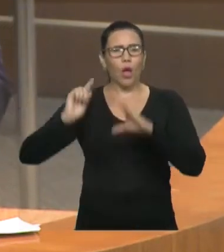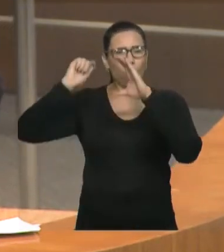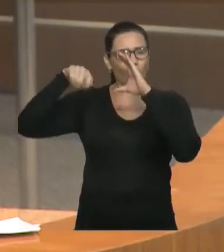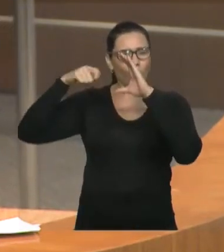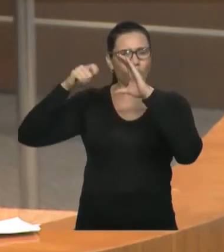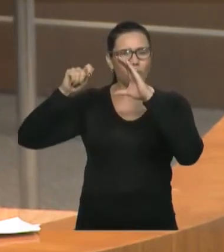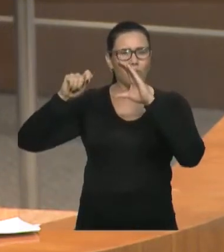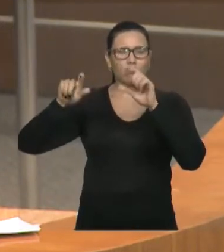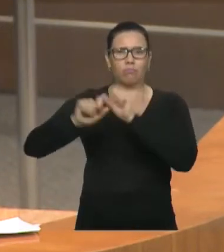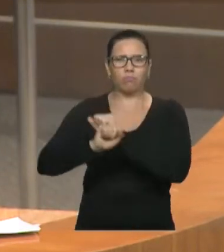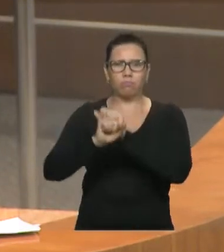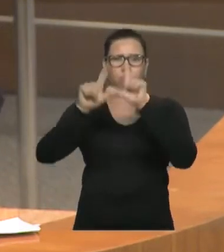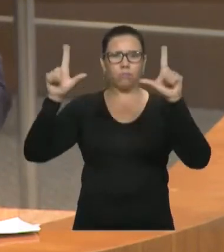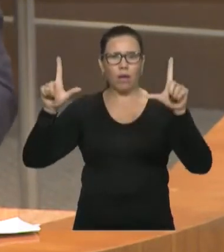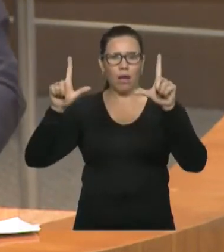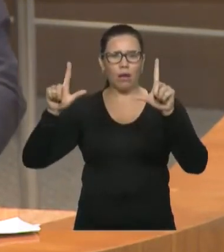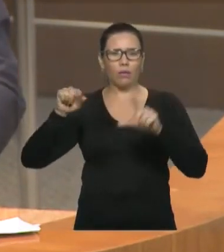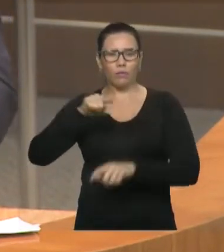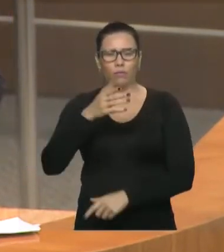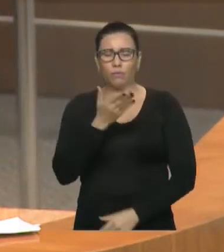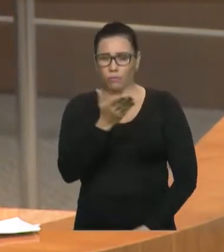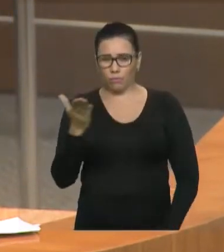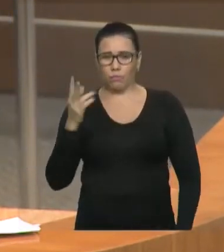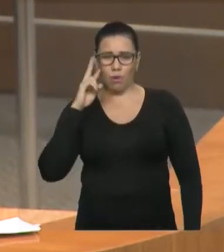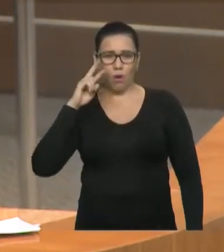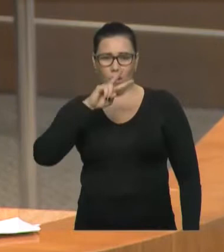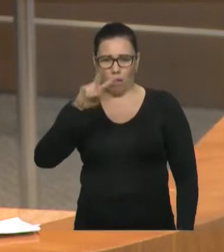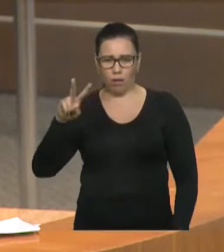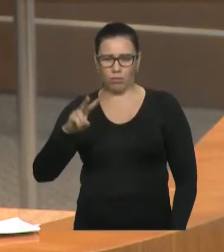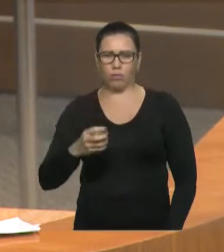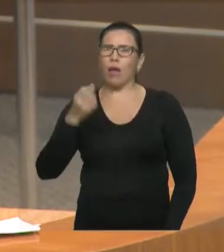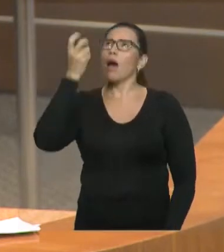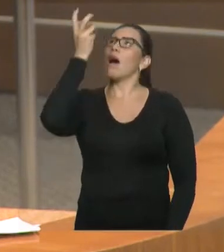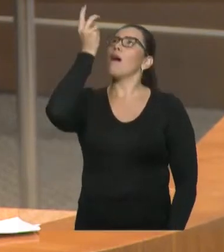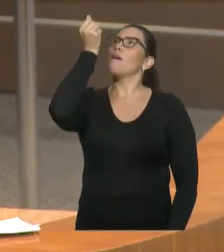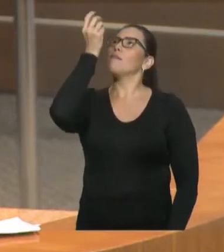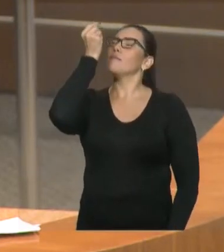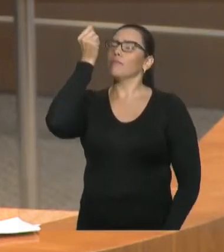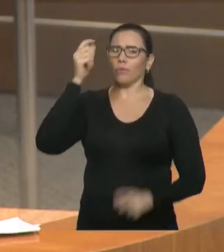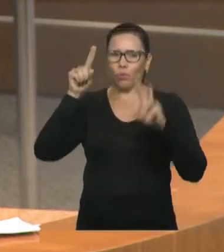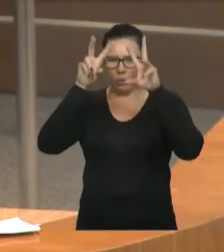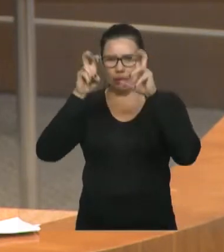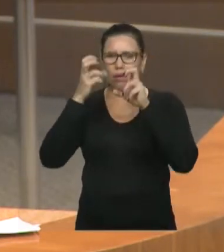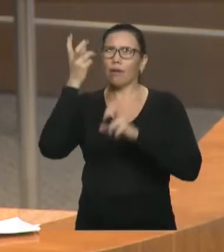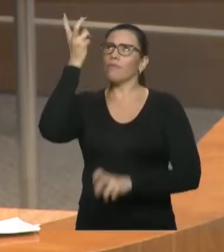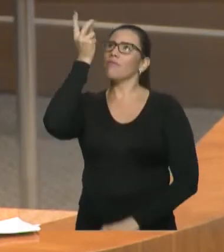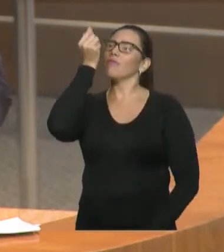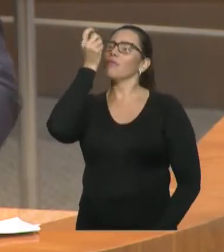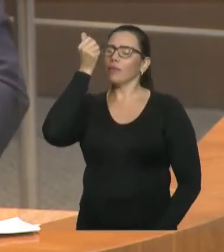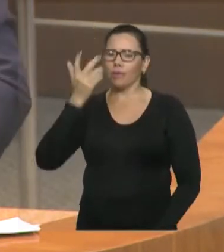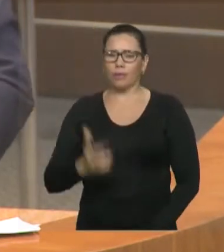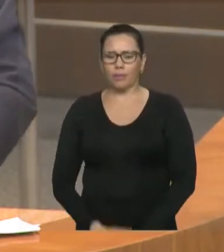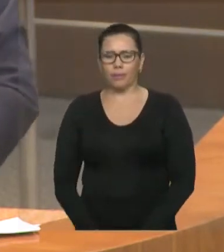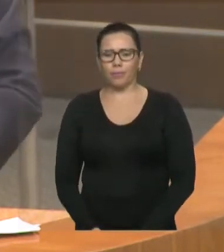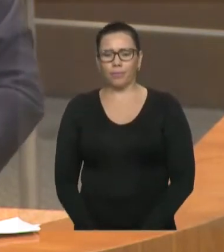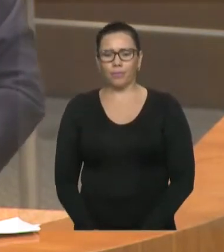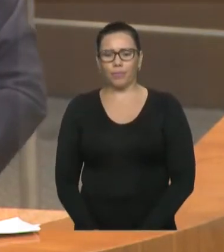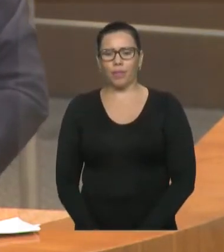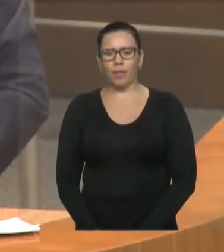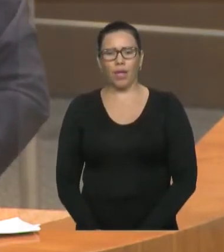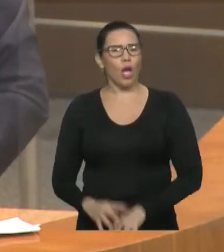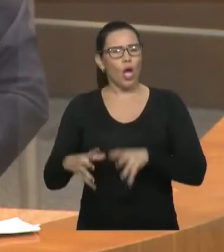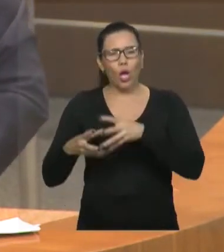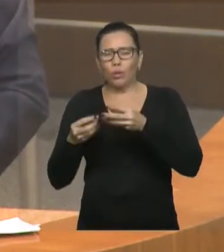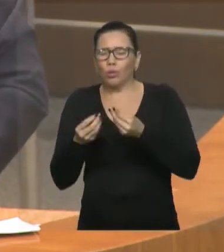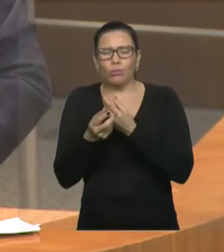água indústria, deputado Ciro Neto, que também é um dos grandes defensores da agricultura familiar no nosso Estado. E,